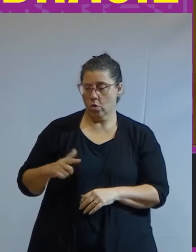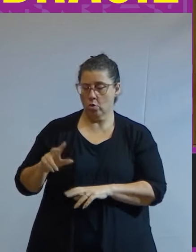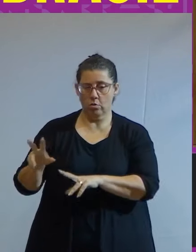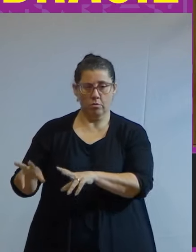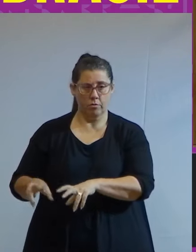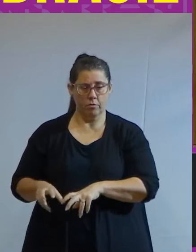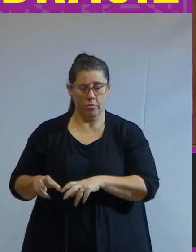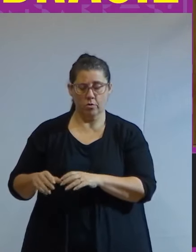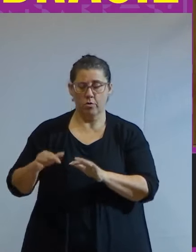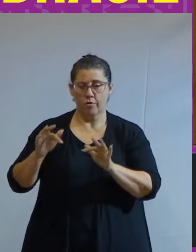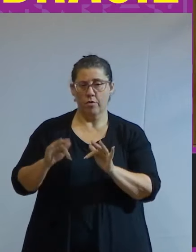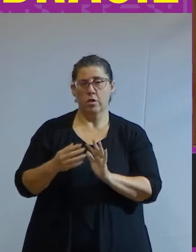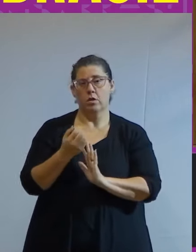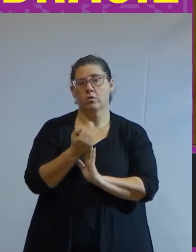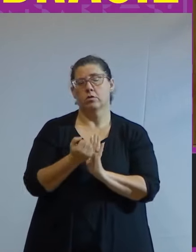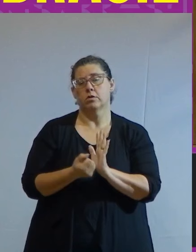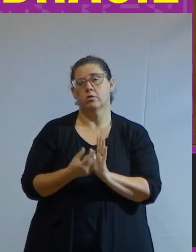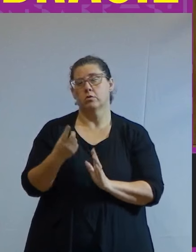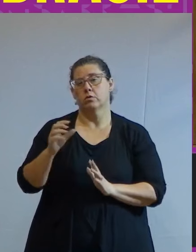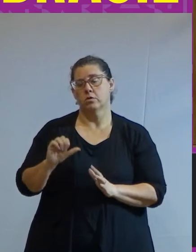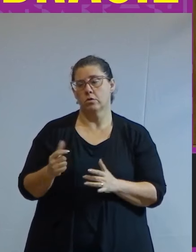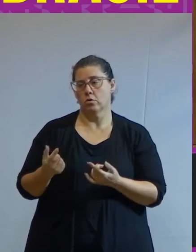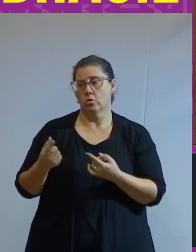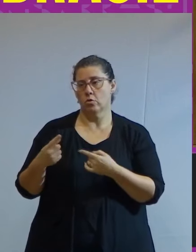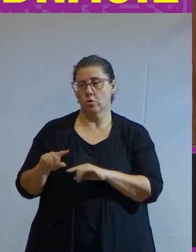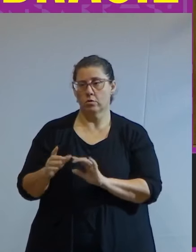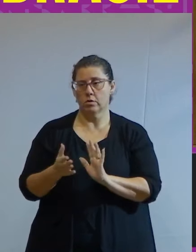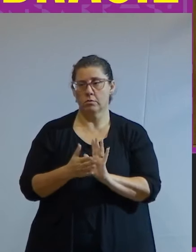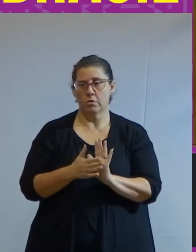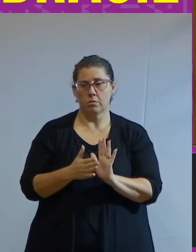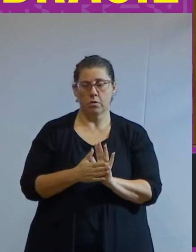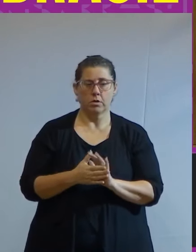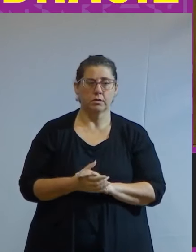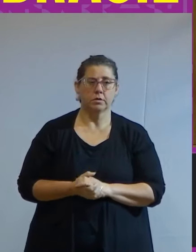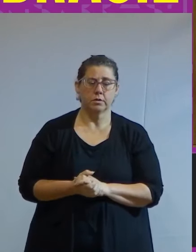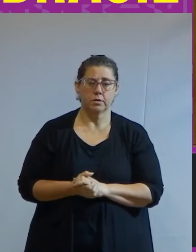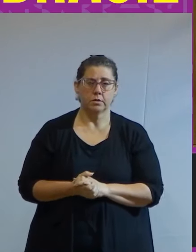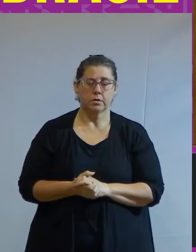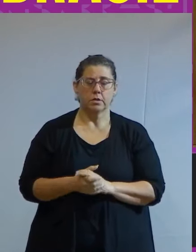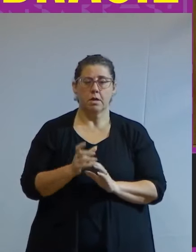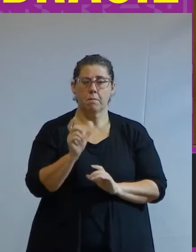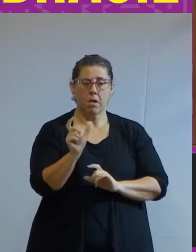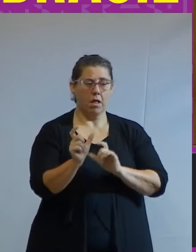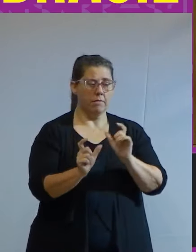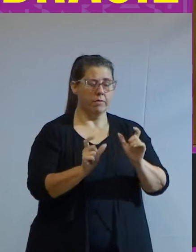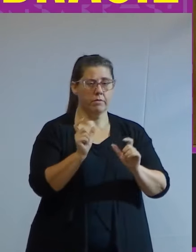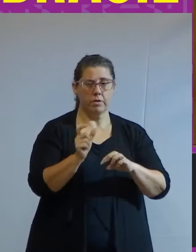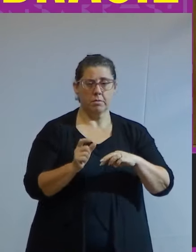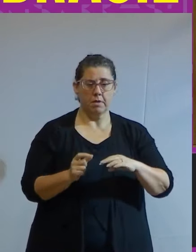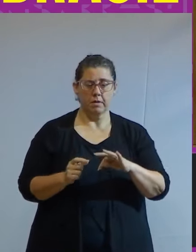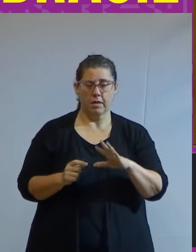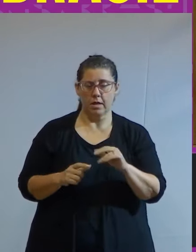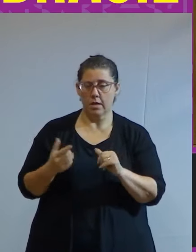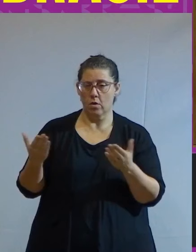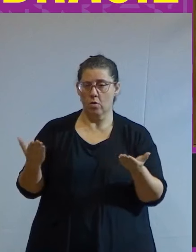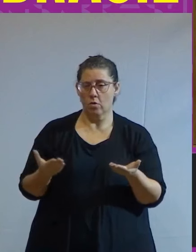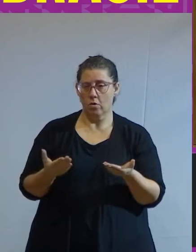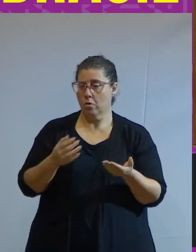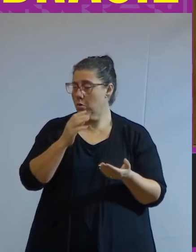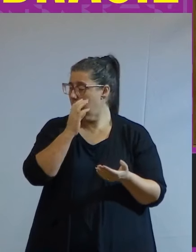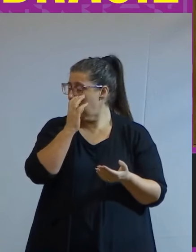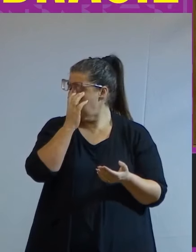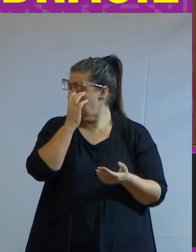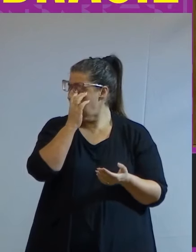no final do século XIX contra essas propostas nas palavras de matéria estampada hoje na